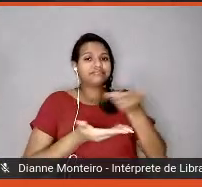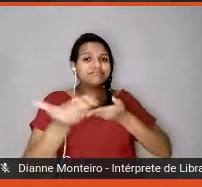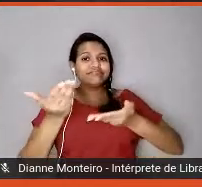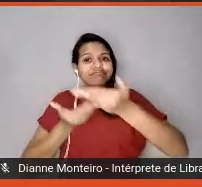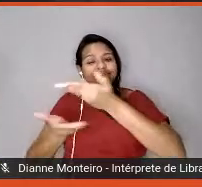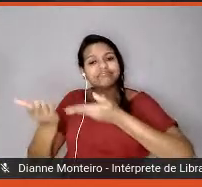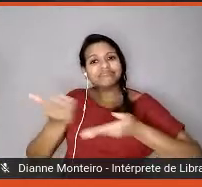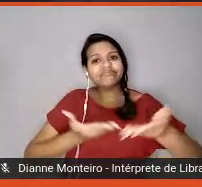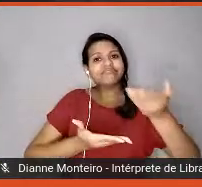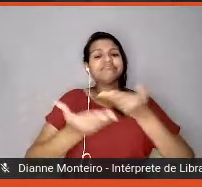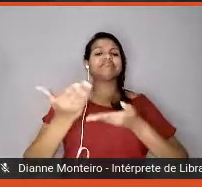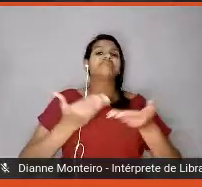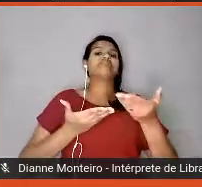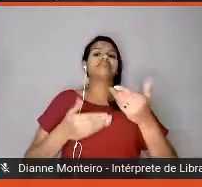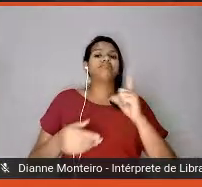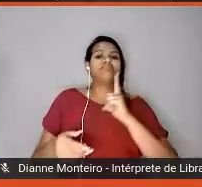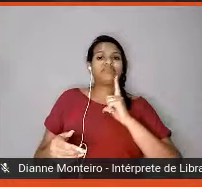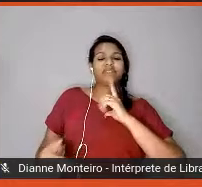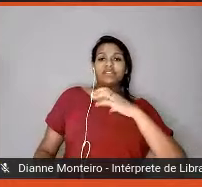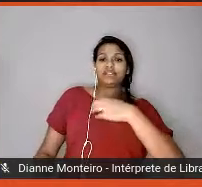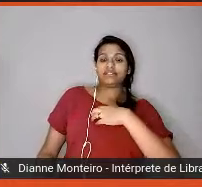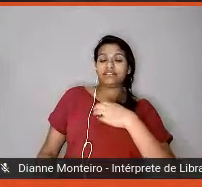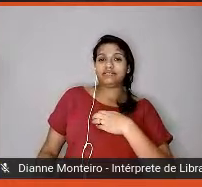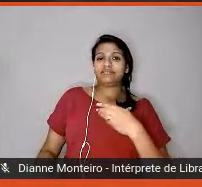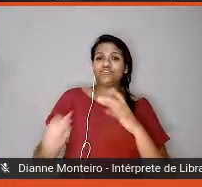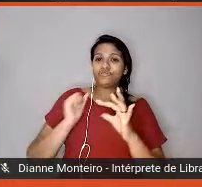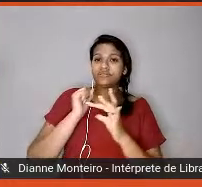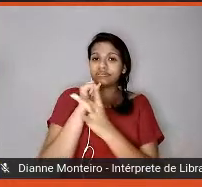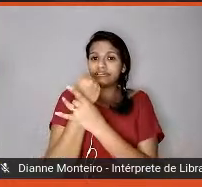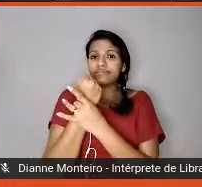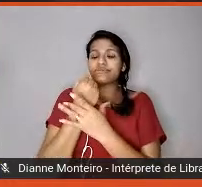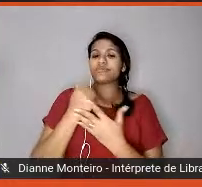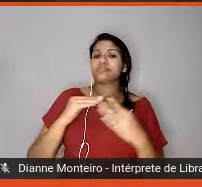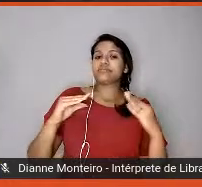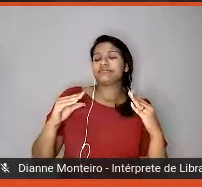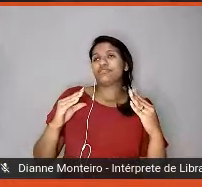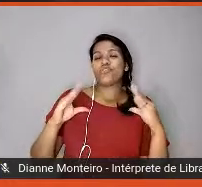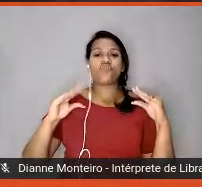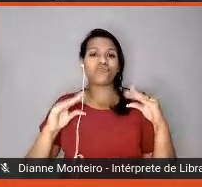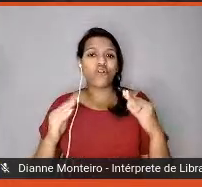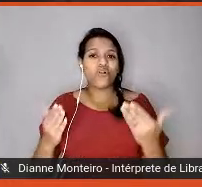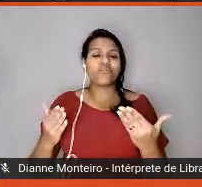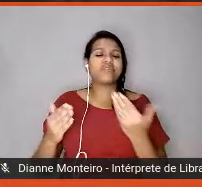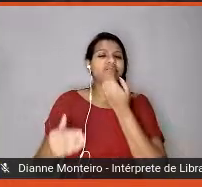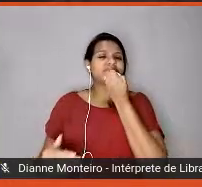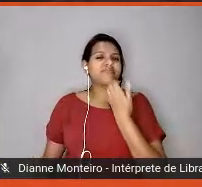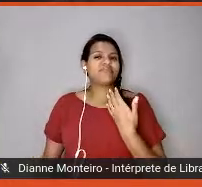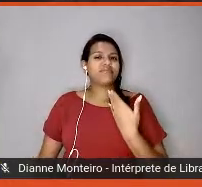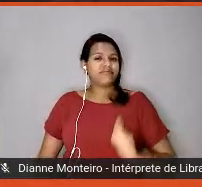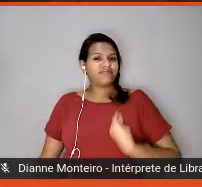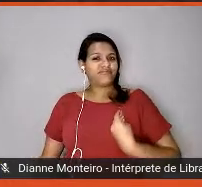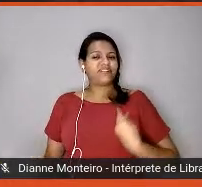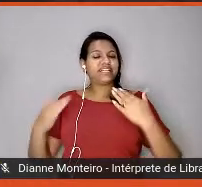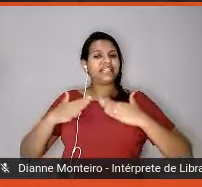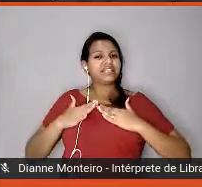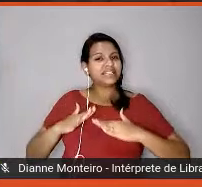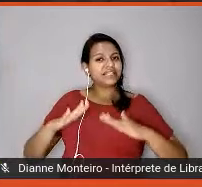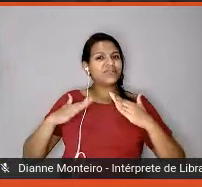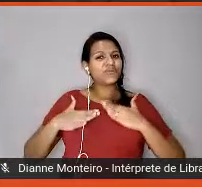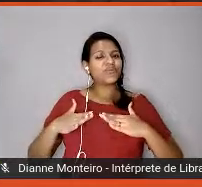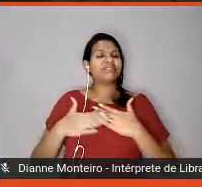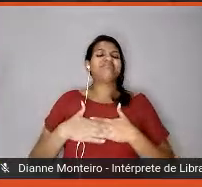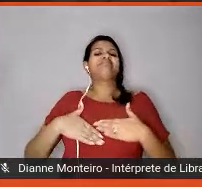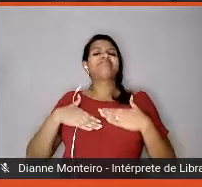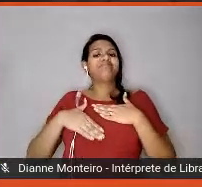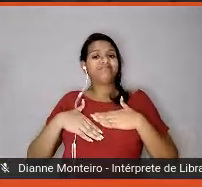que nós temos conforto, segurança, tranquilidade, satisfação na vida. Então, a gente também precisa